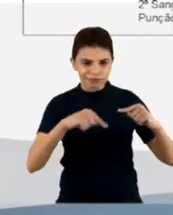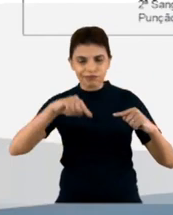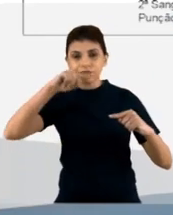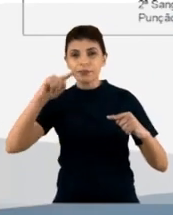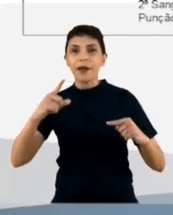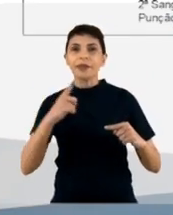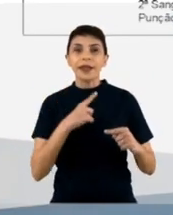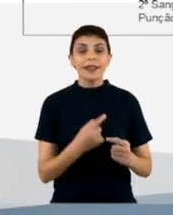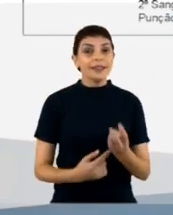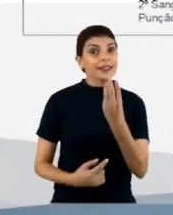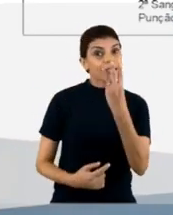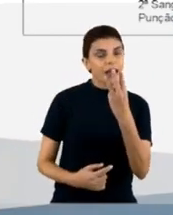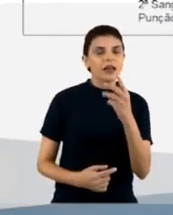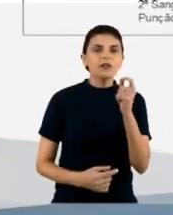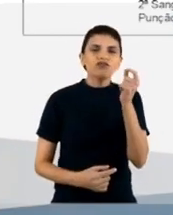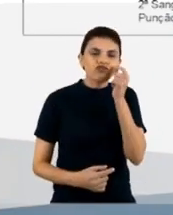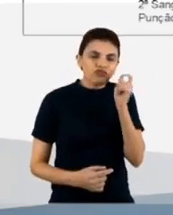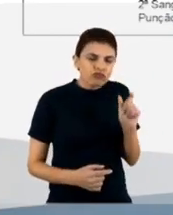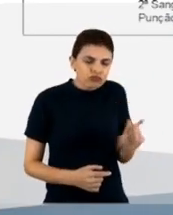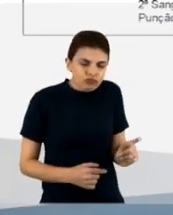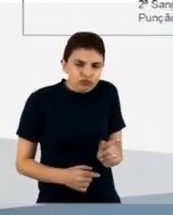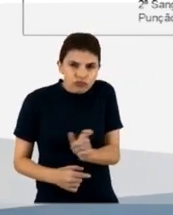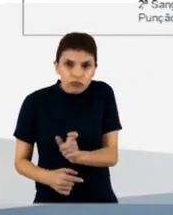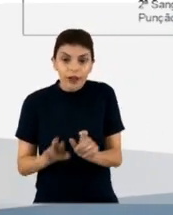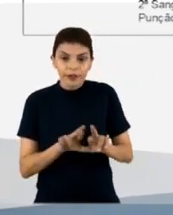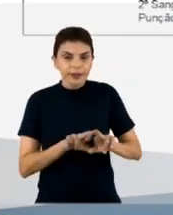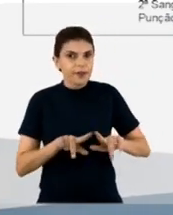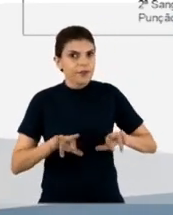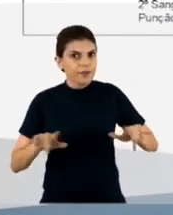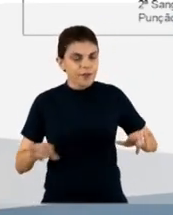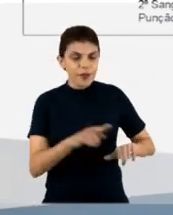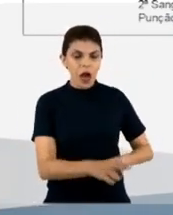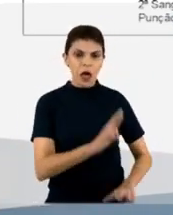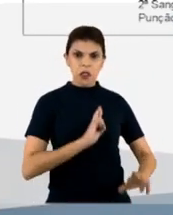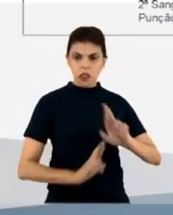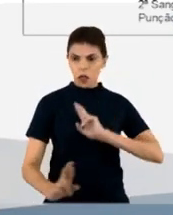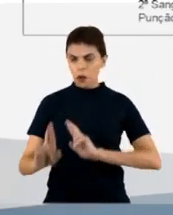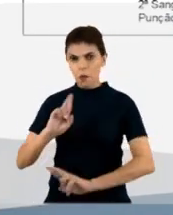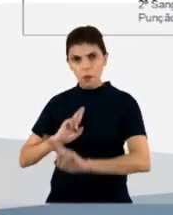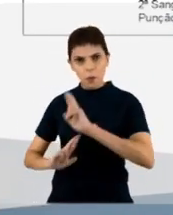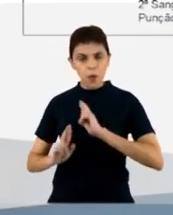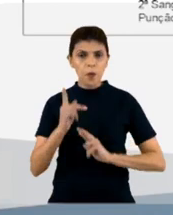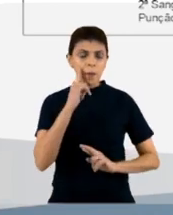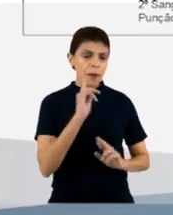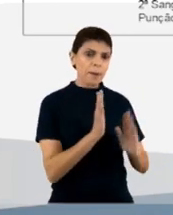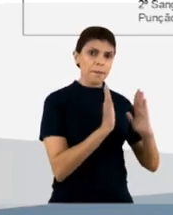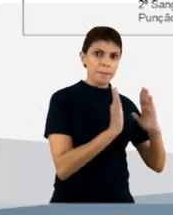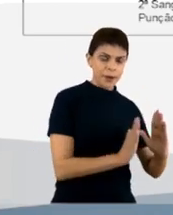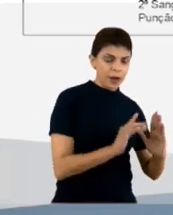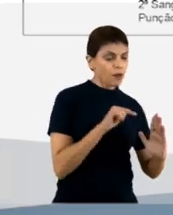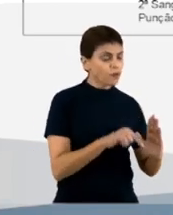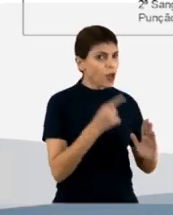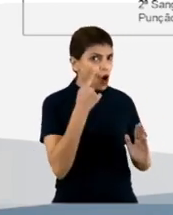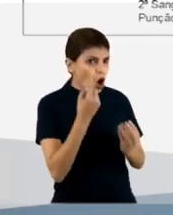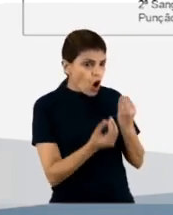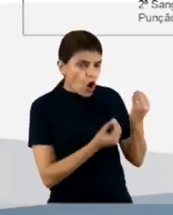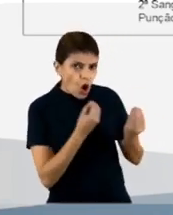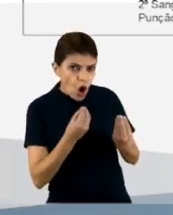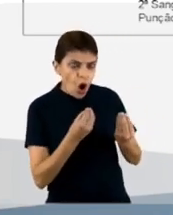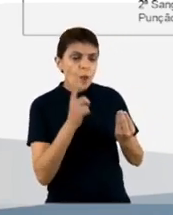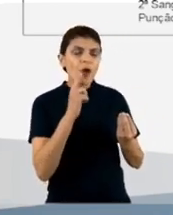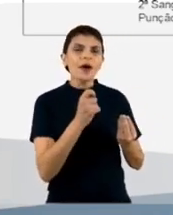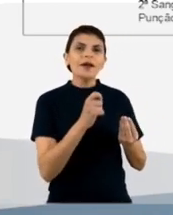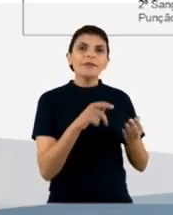diferentes. Nós vamos, então, acompanhando a resposta desses animais na primeira e na segunda sangria e na função